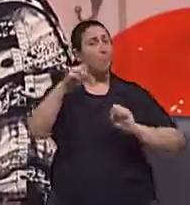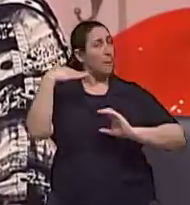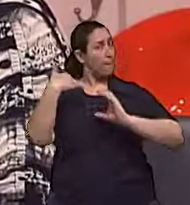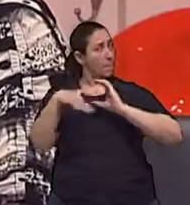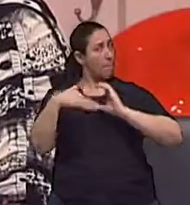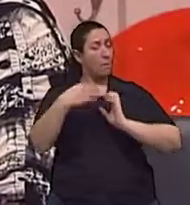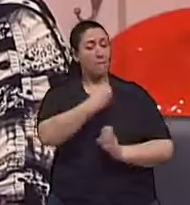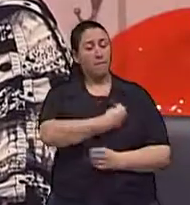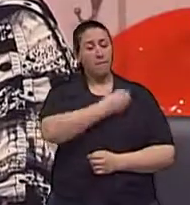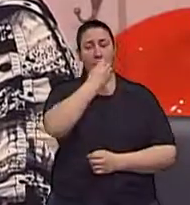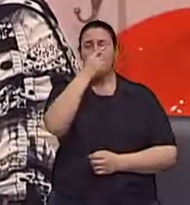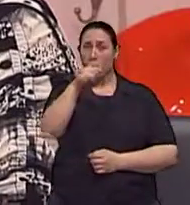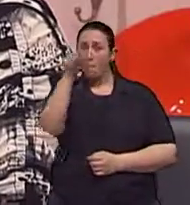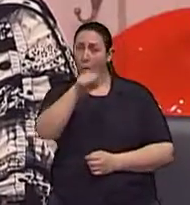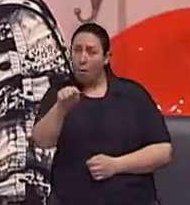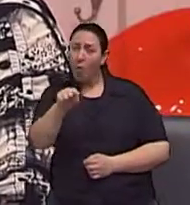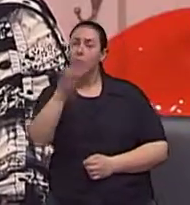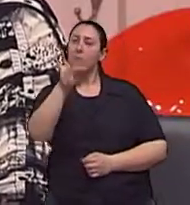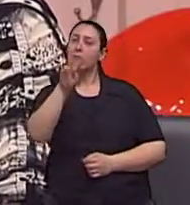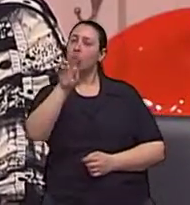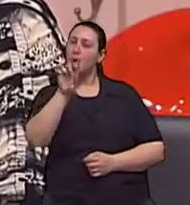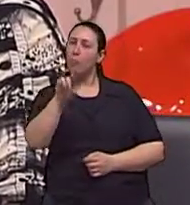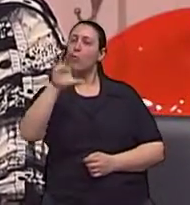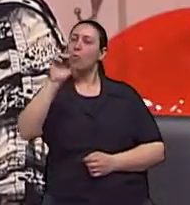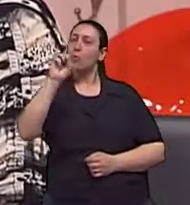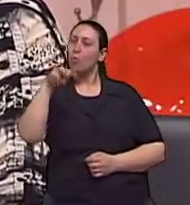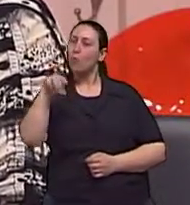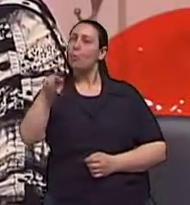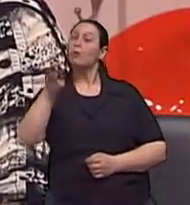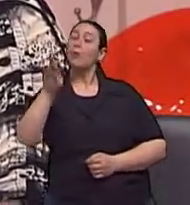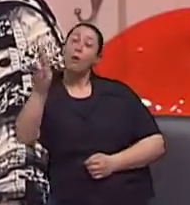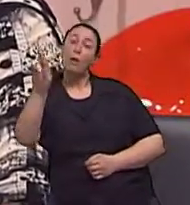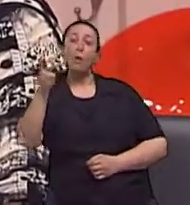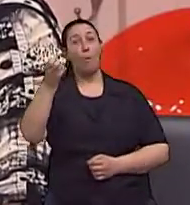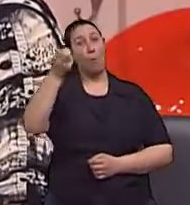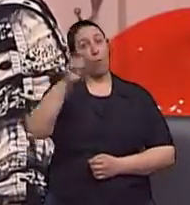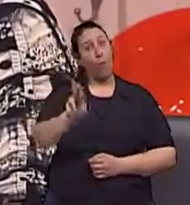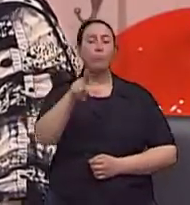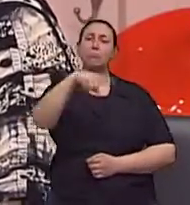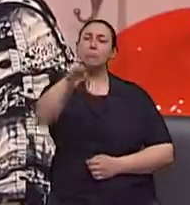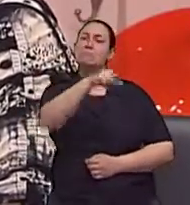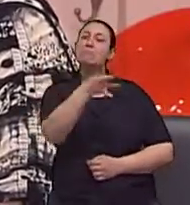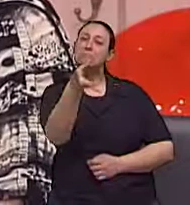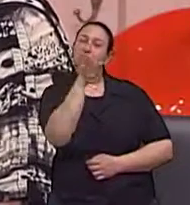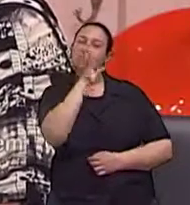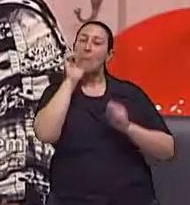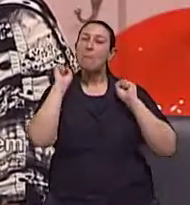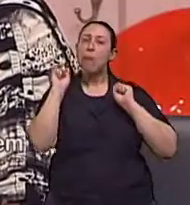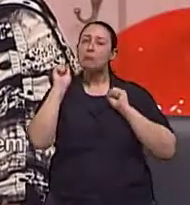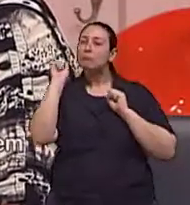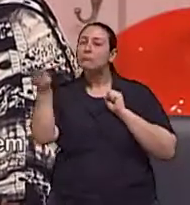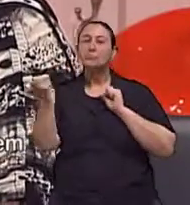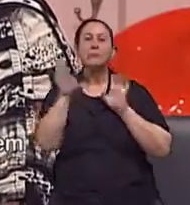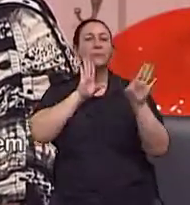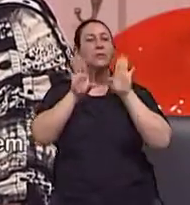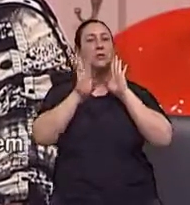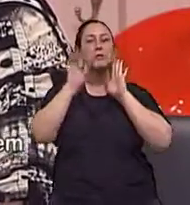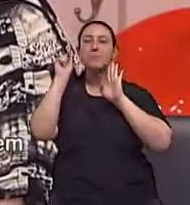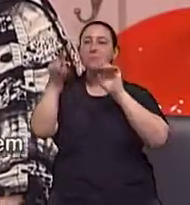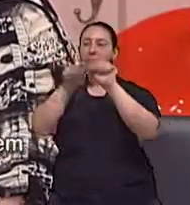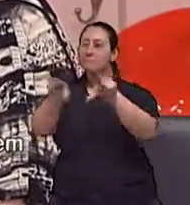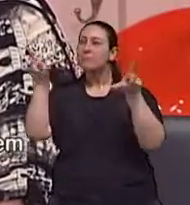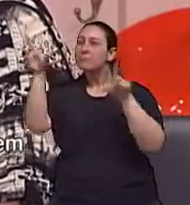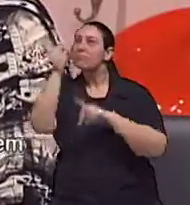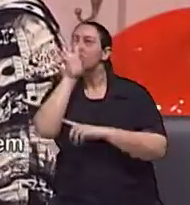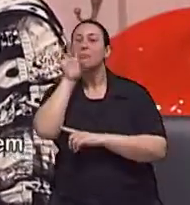vivabem.tv.com.br Também pode nos encontrar no facebook.com